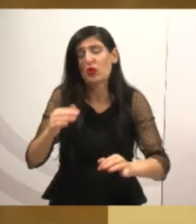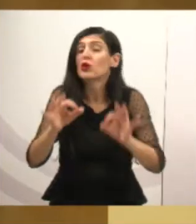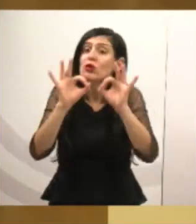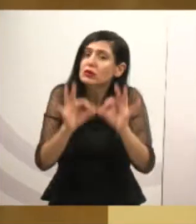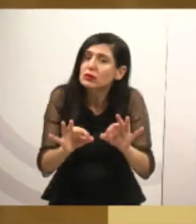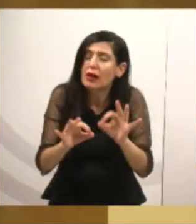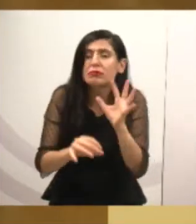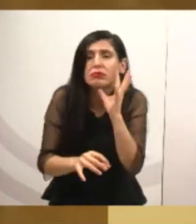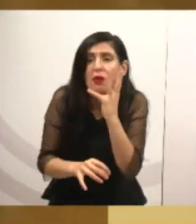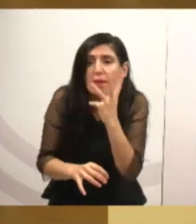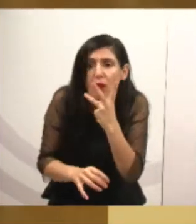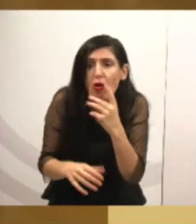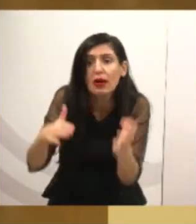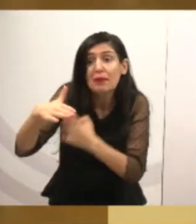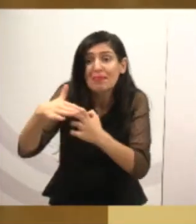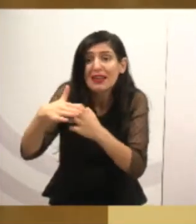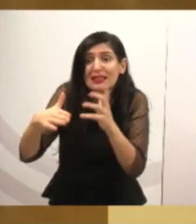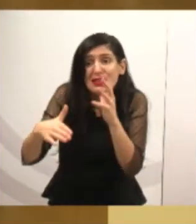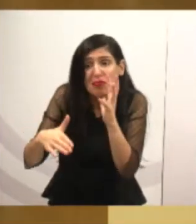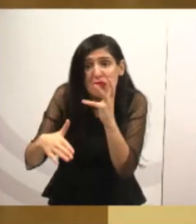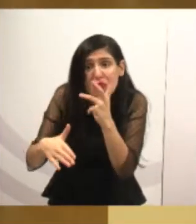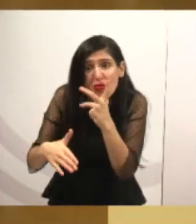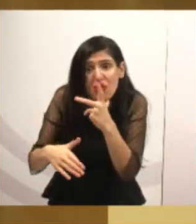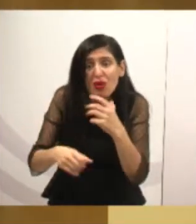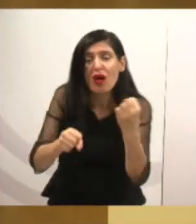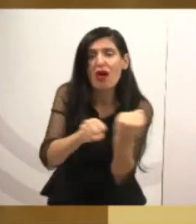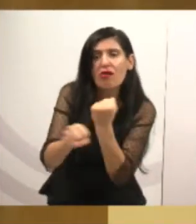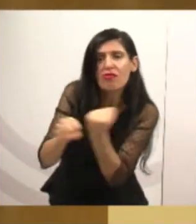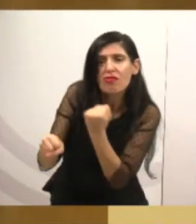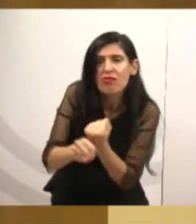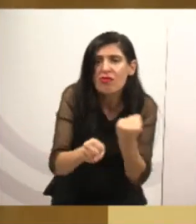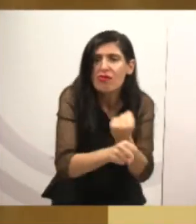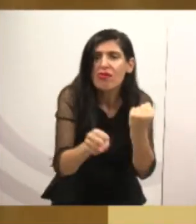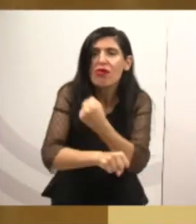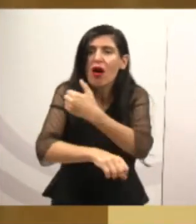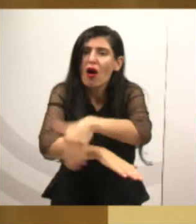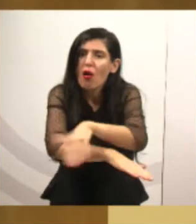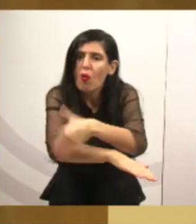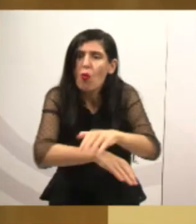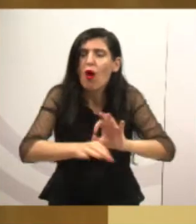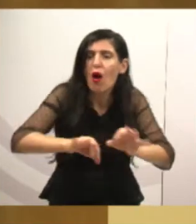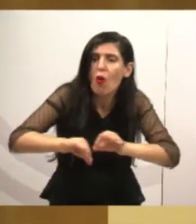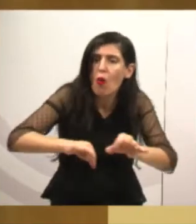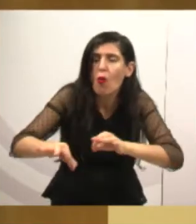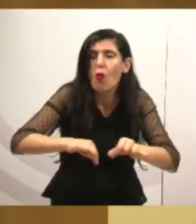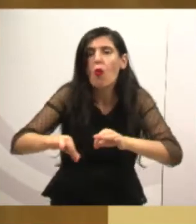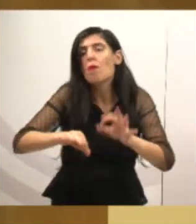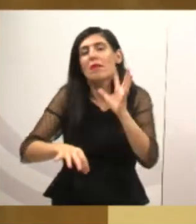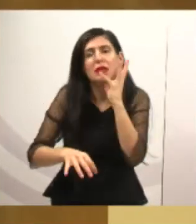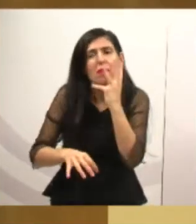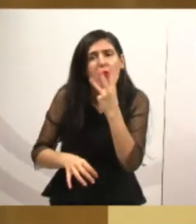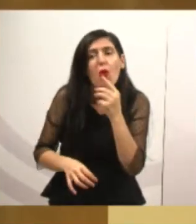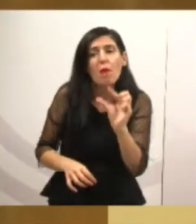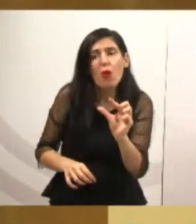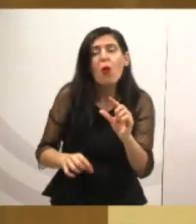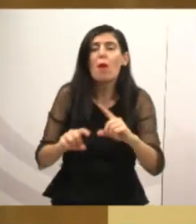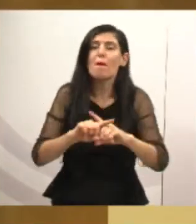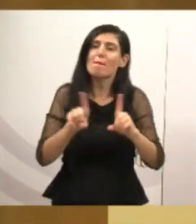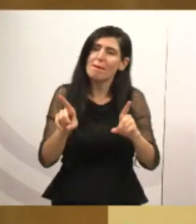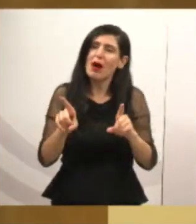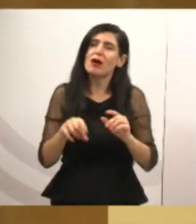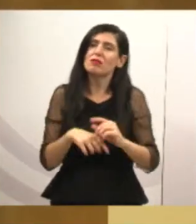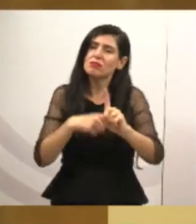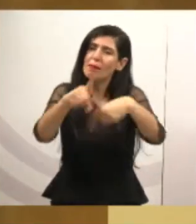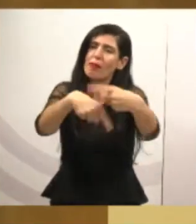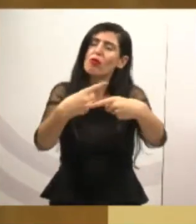feito e depois fazer constantemente a manutenção para que as pessoas não fiquem aí sofrendo no dia a dia. Então,